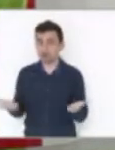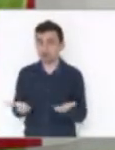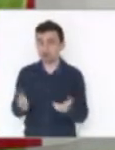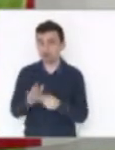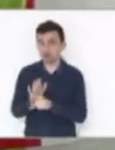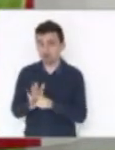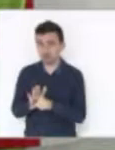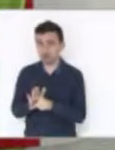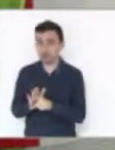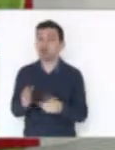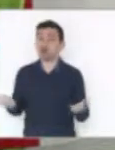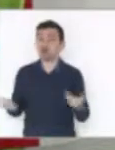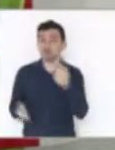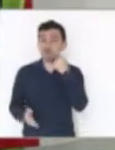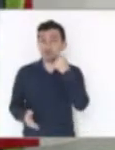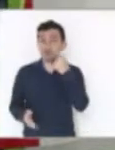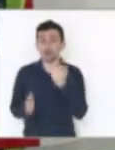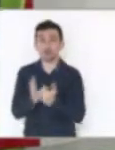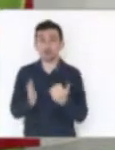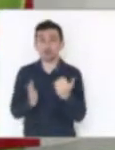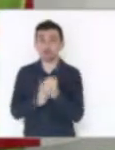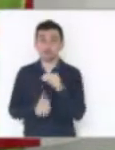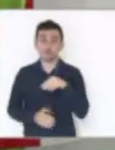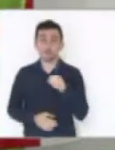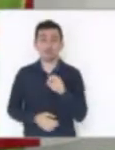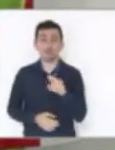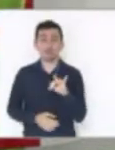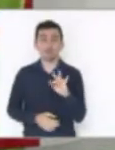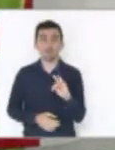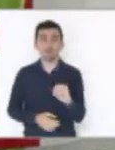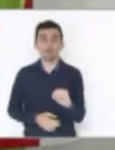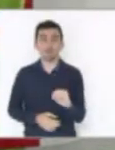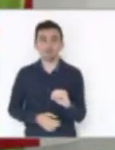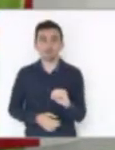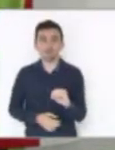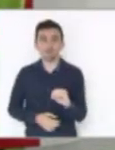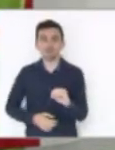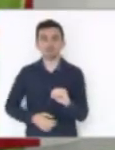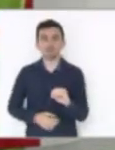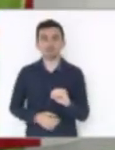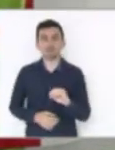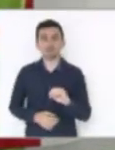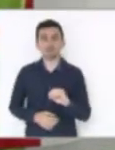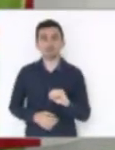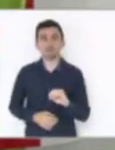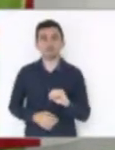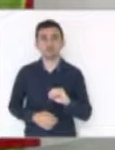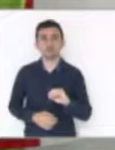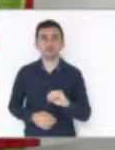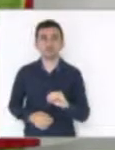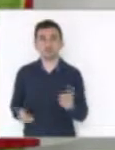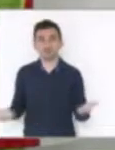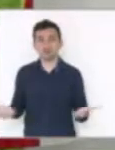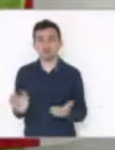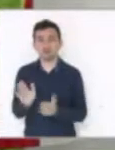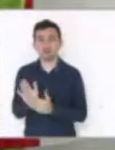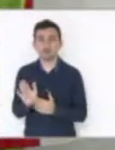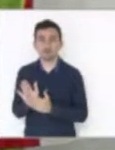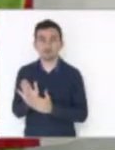é momento de nós entrarmos no mérito, onde essa proposta